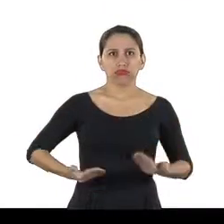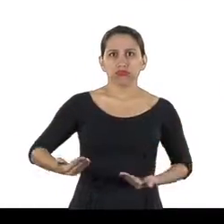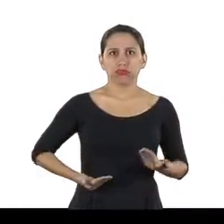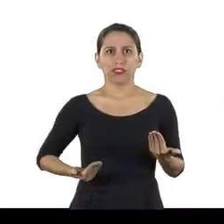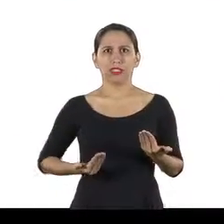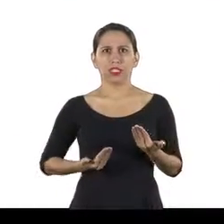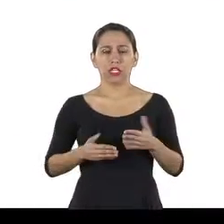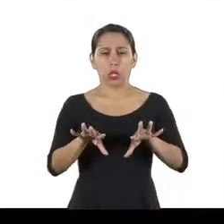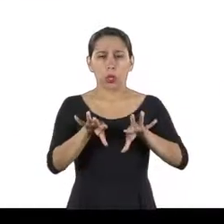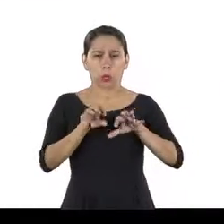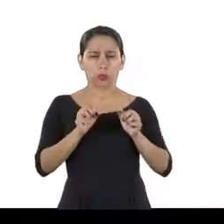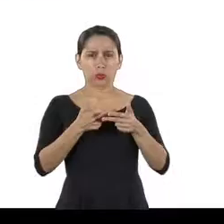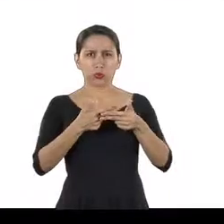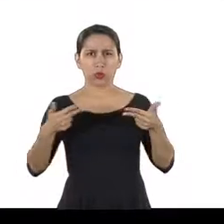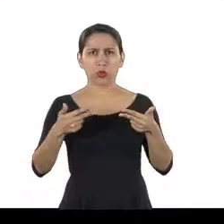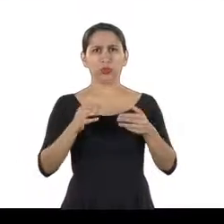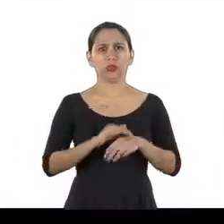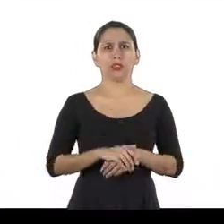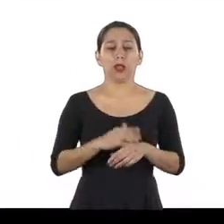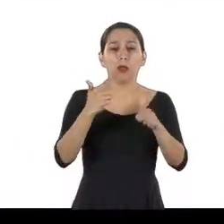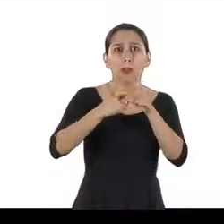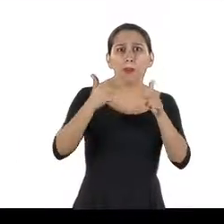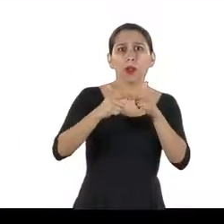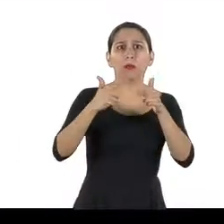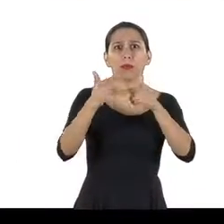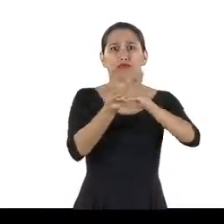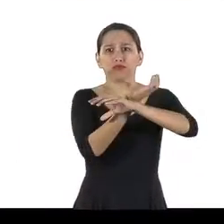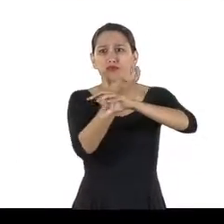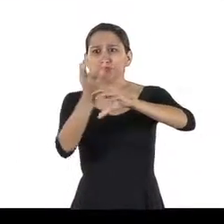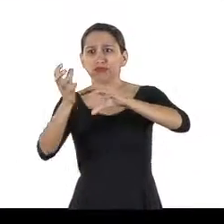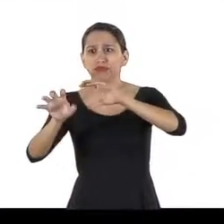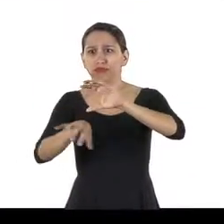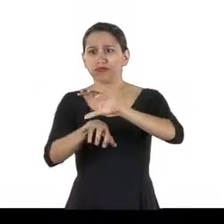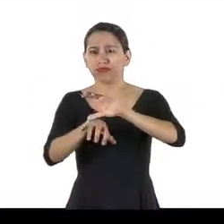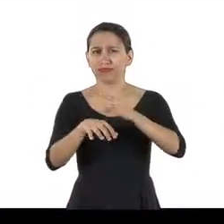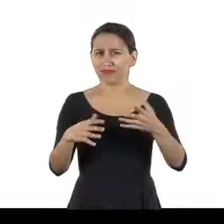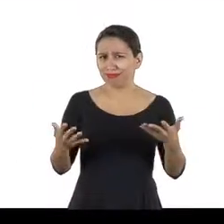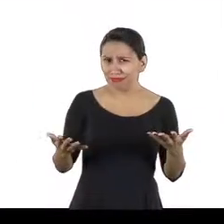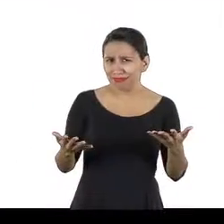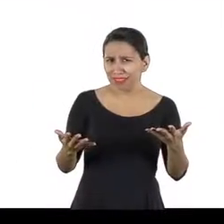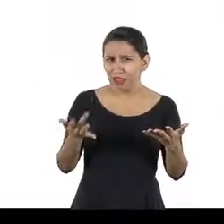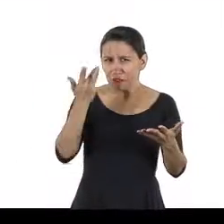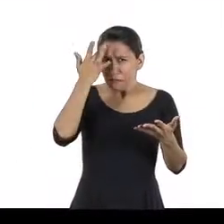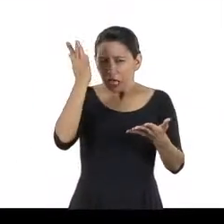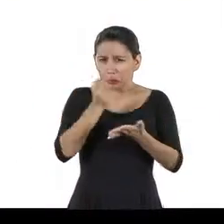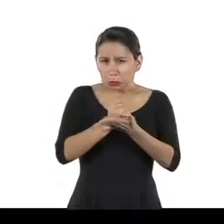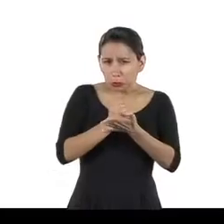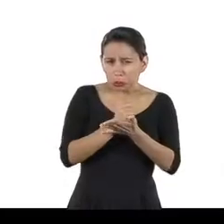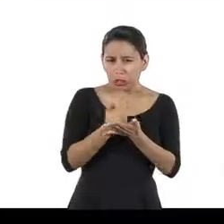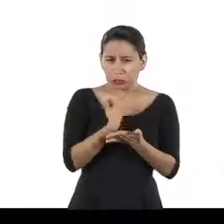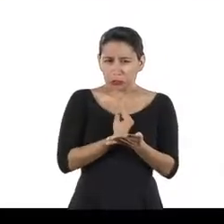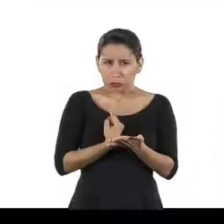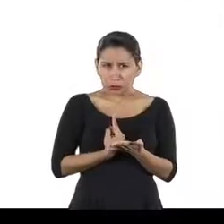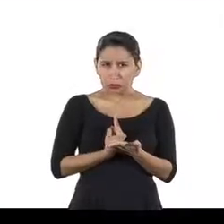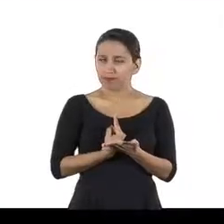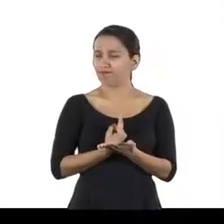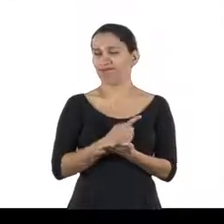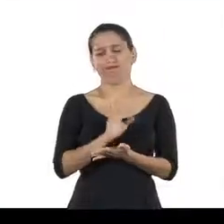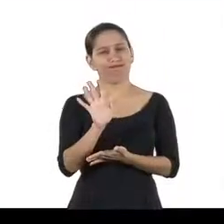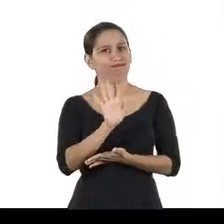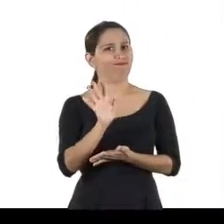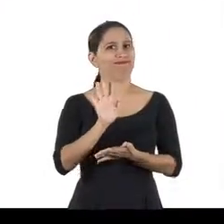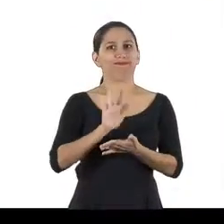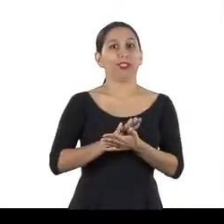tóxicos, impactos no meio ambiente. Convenhamos, é impossível alguém controlar tudo isso sozinho. Portanto,